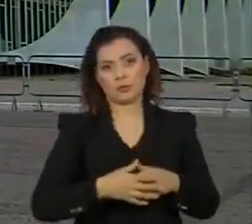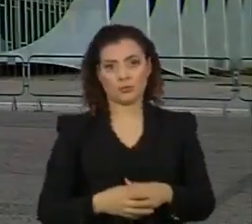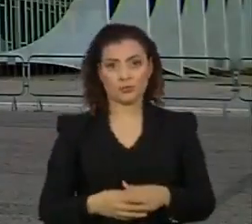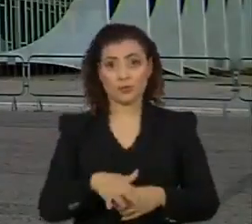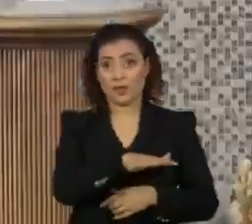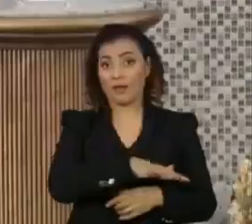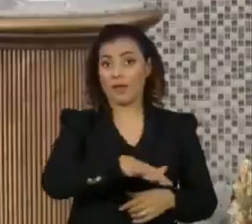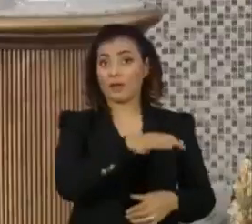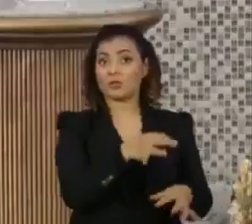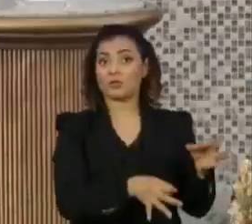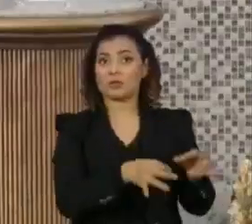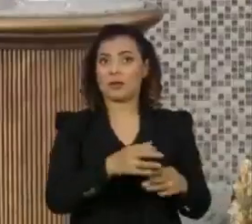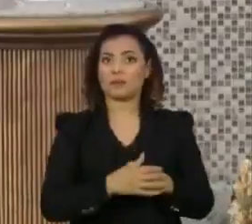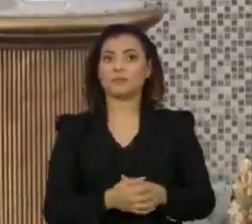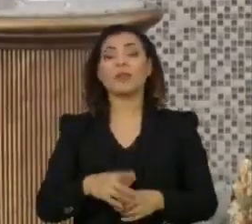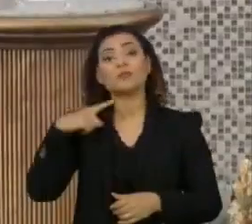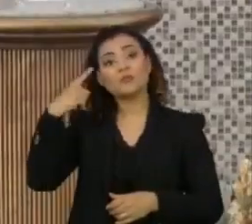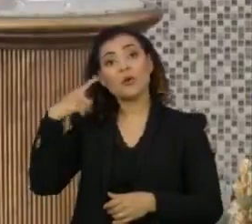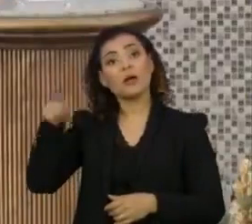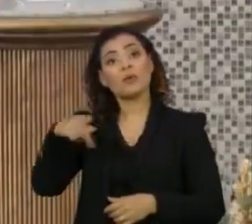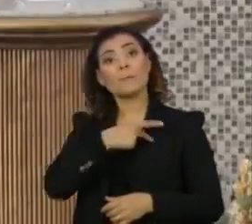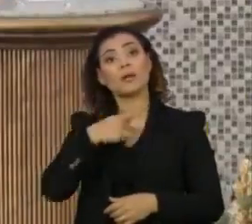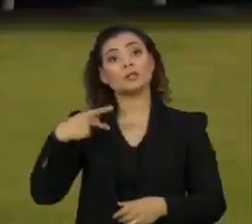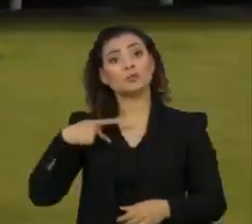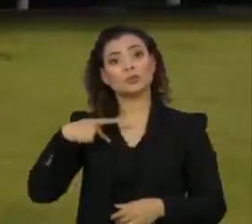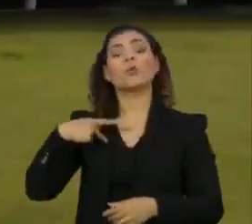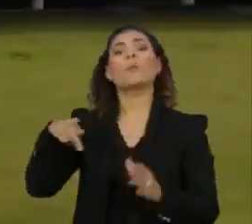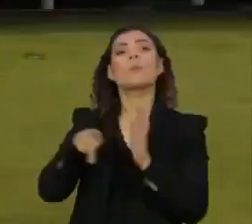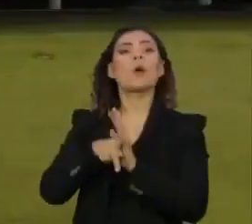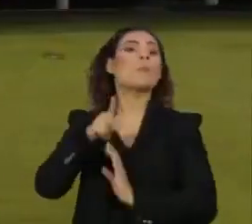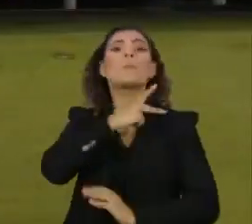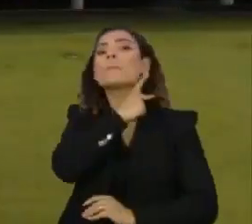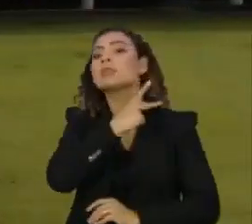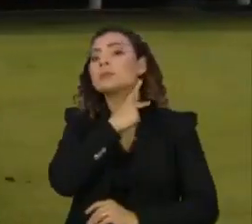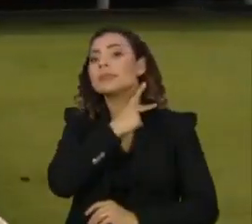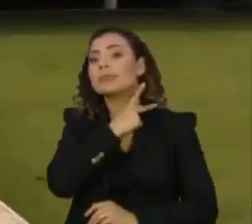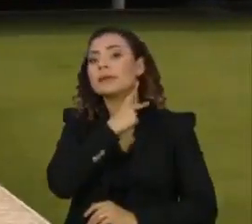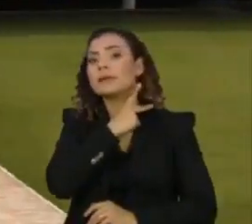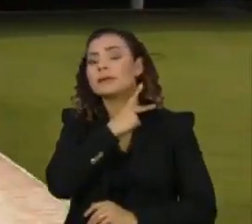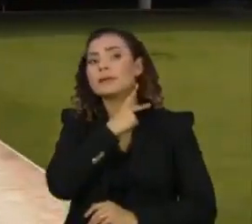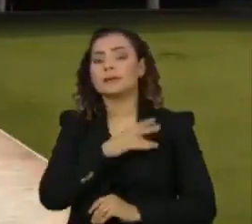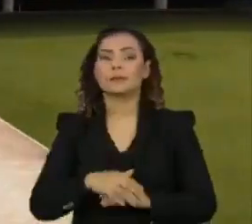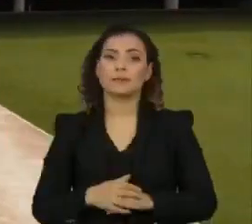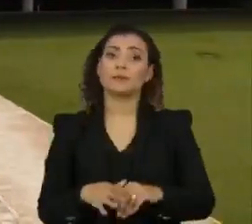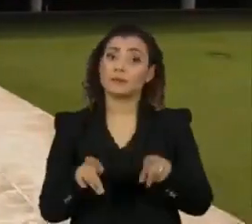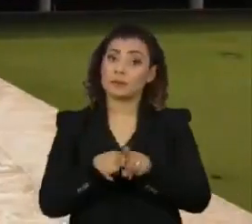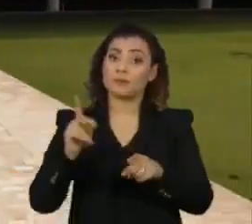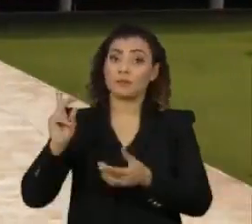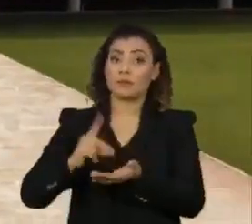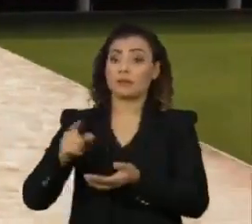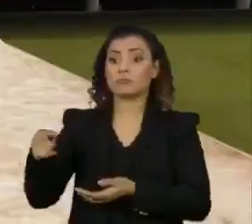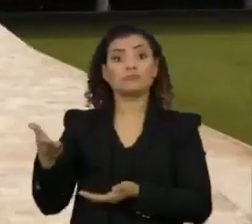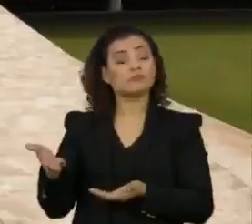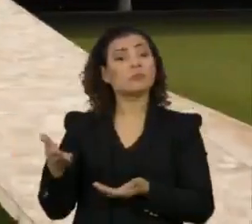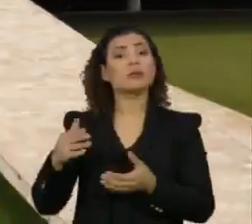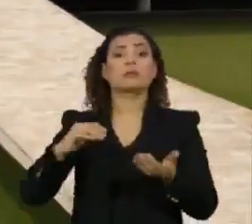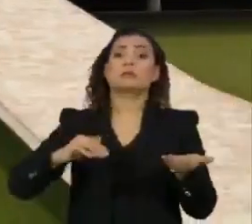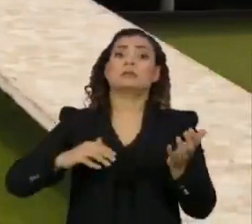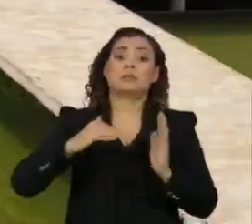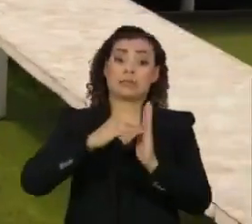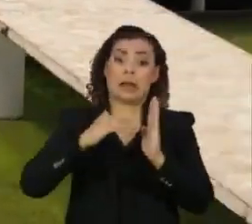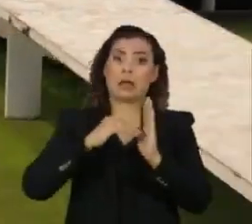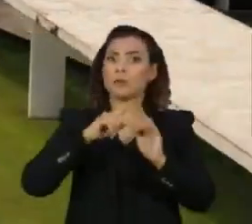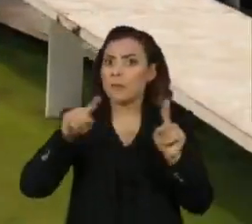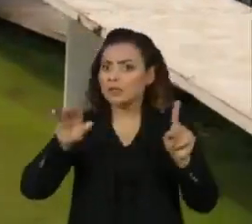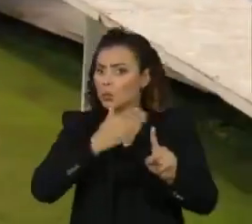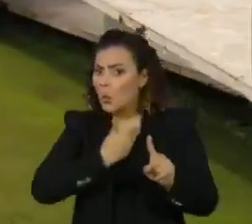Poder Judiciário. O advogado é pastor presbiteriano. A nomeação dele é vista como contraditória no Senado e ainda não está claro se o